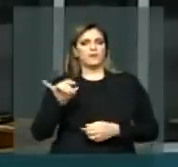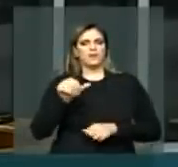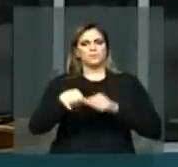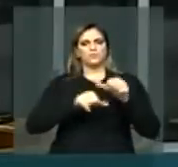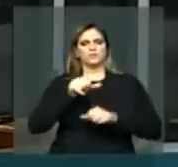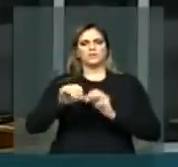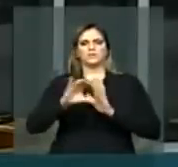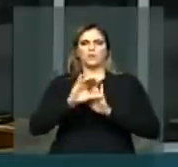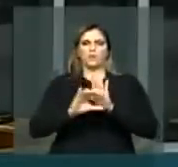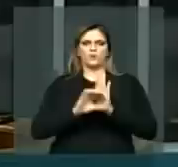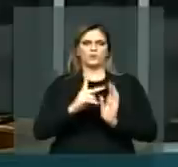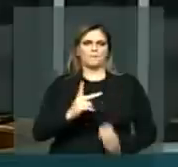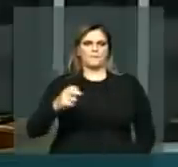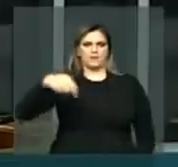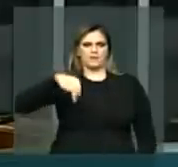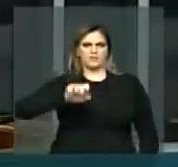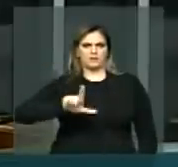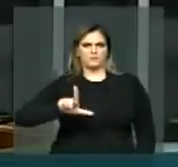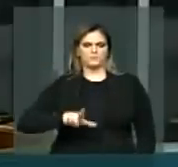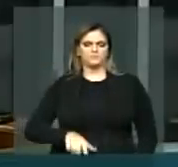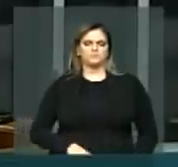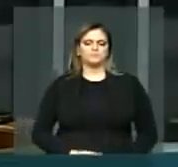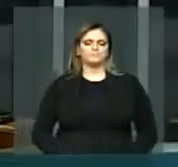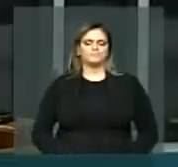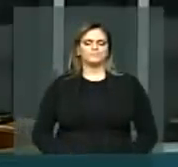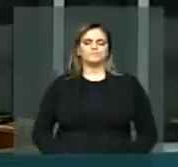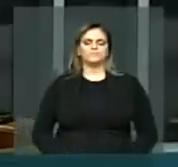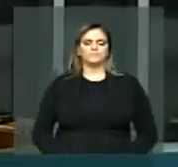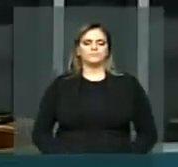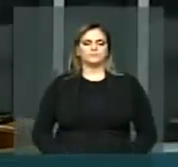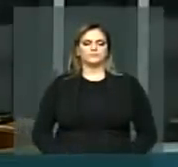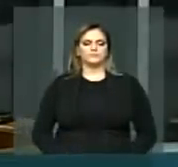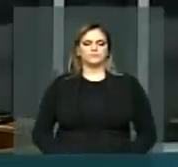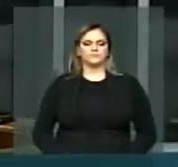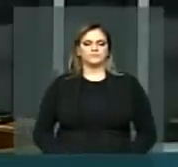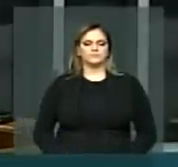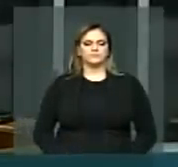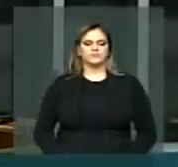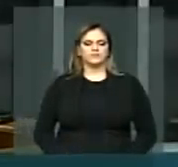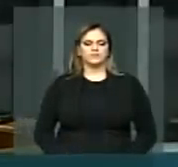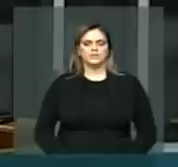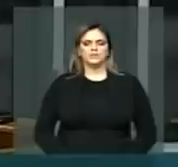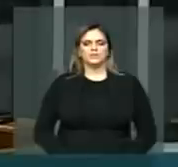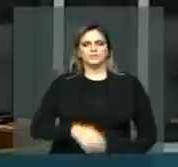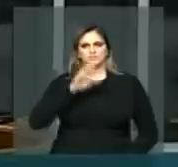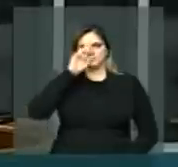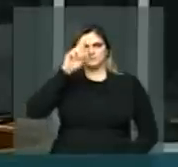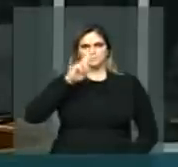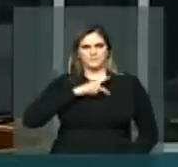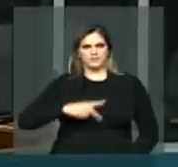Código Penal. Eu tenho, senhor presidente, insistentemente